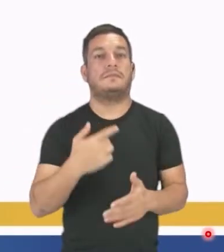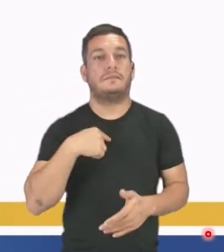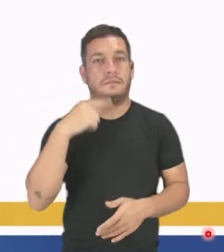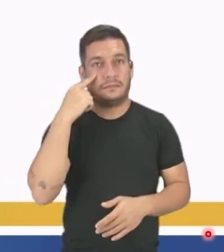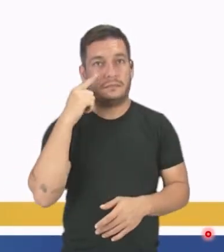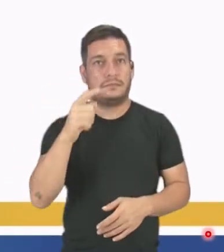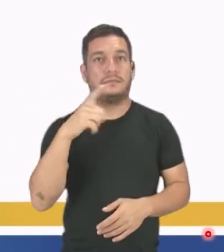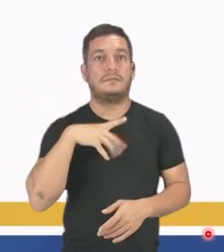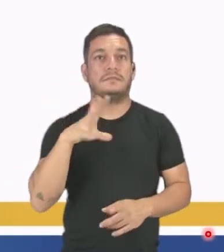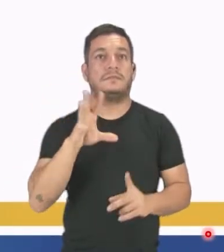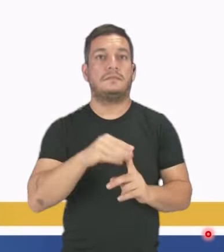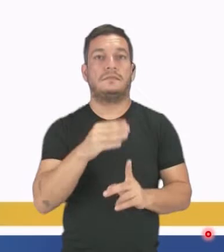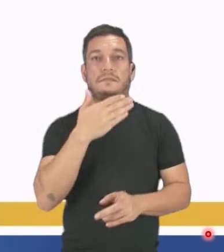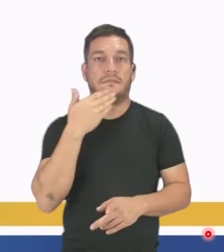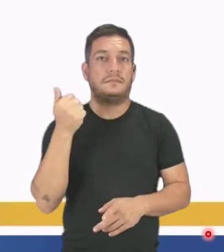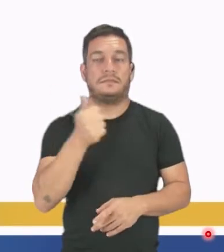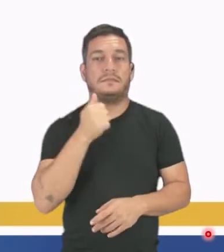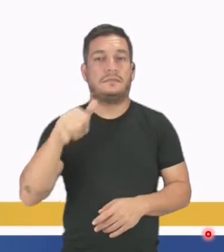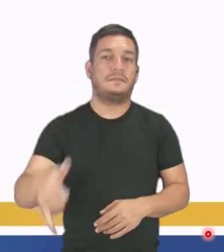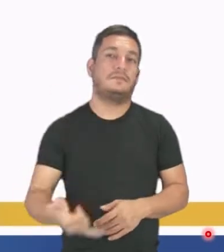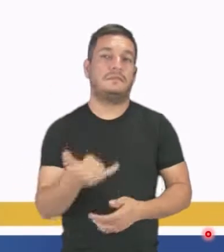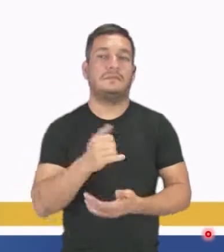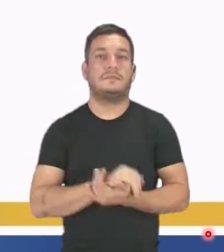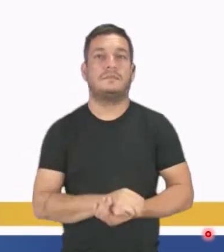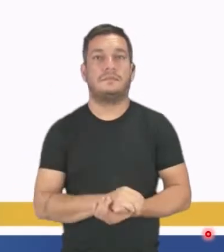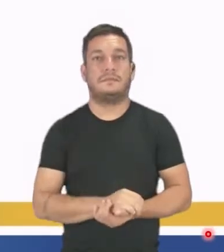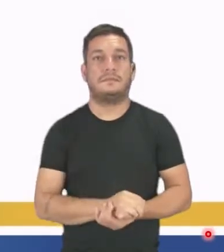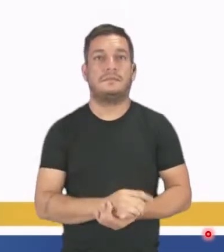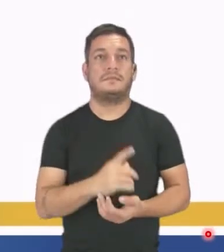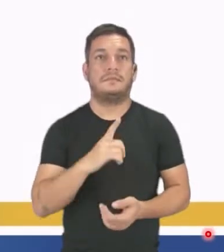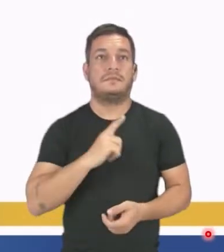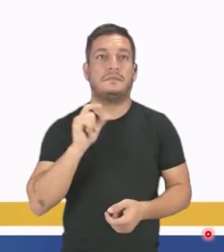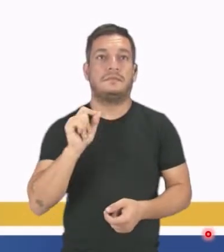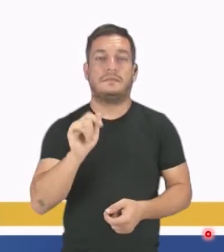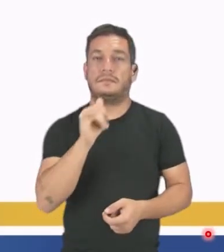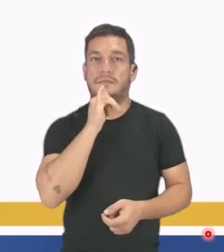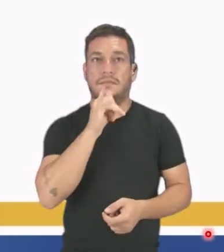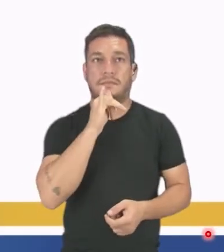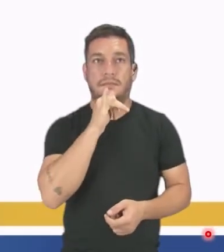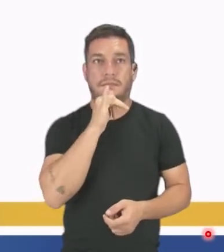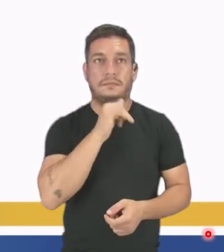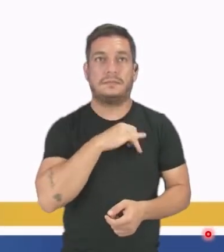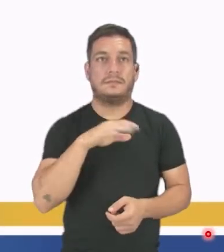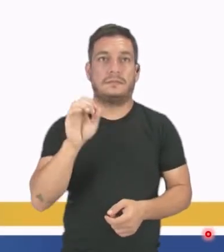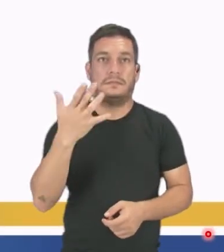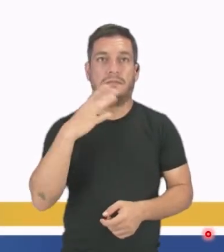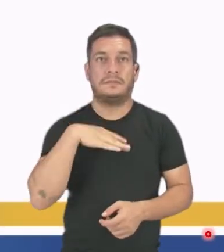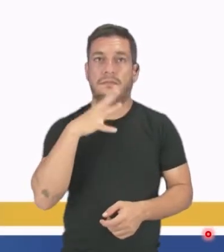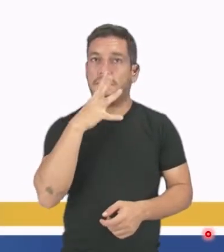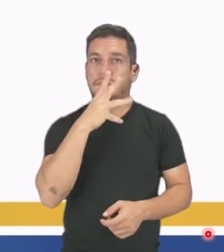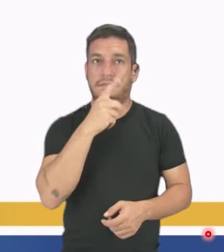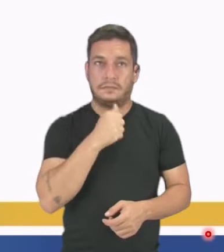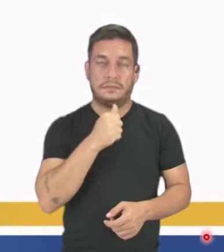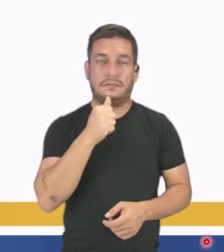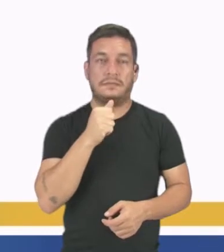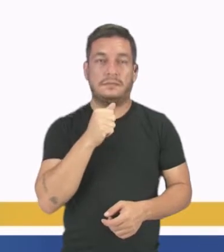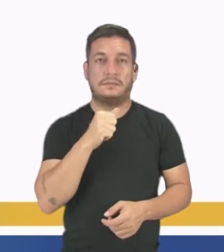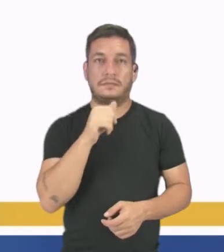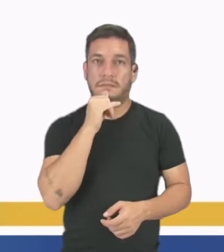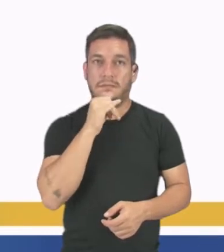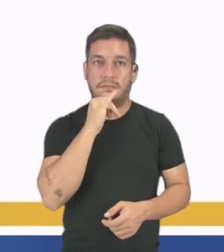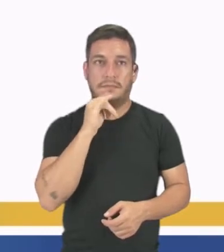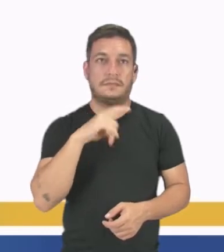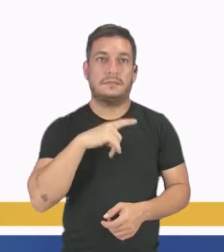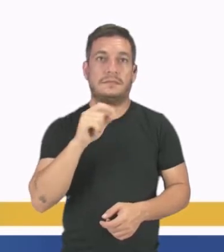de estudar, visando o seu melhor aproveitamento. Então, nós temos aqui como exemplo, reações muitíssimas lentas, como